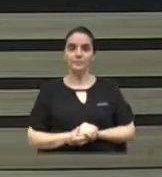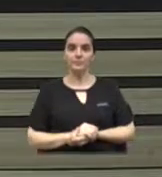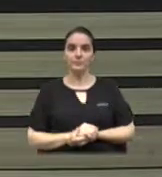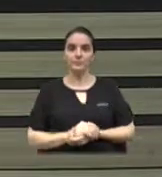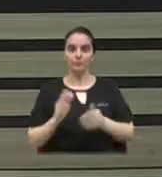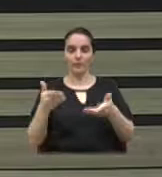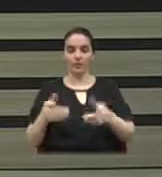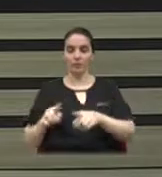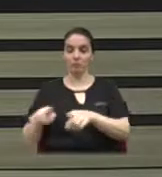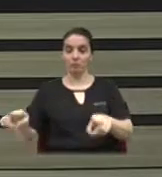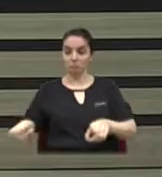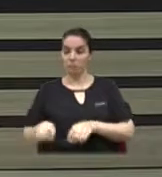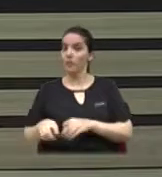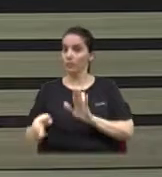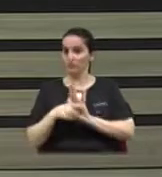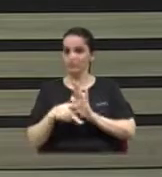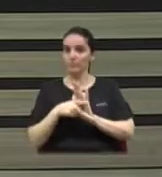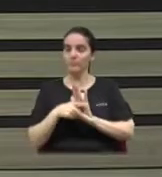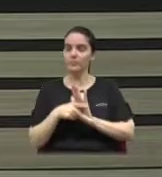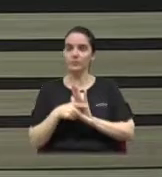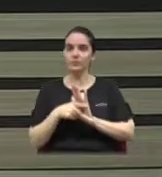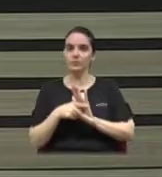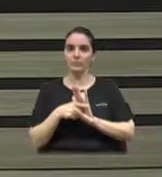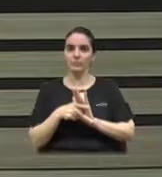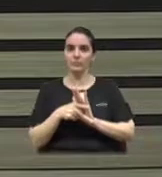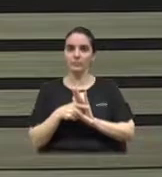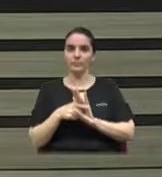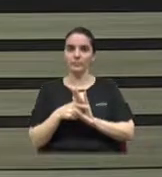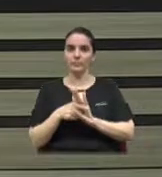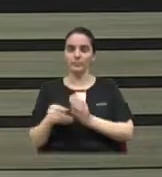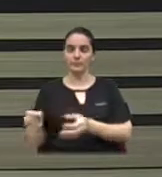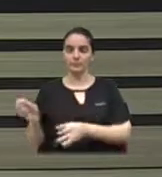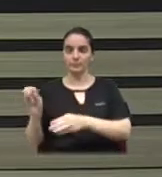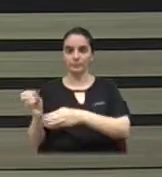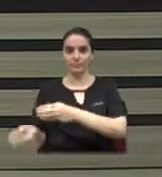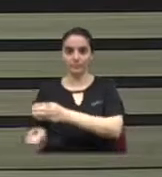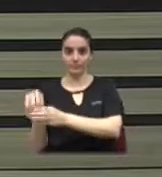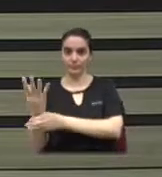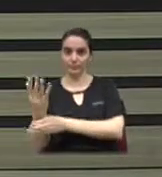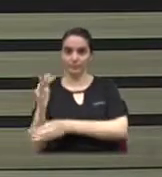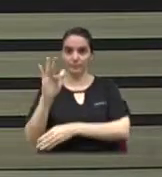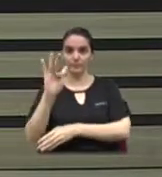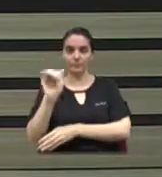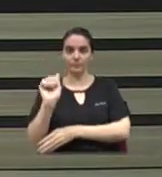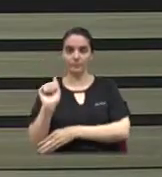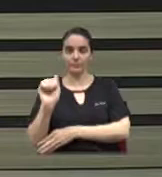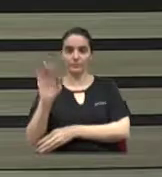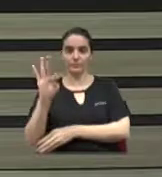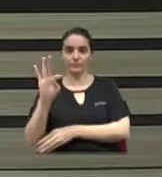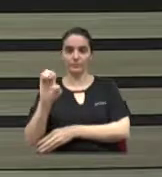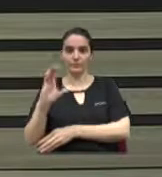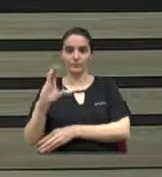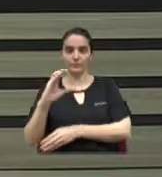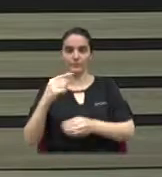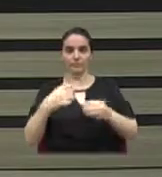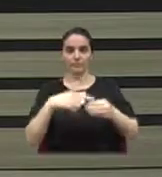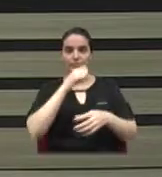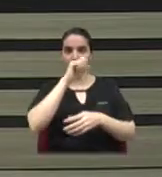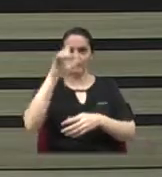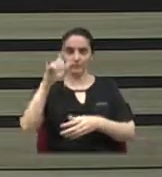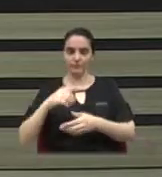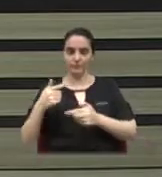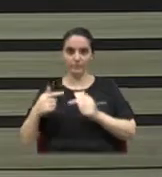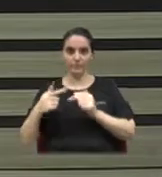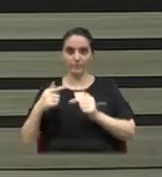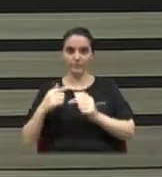que seja disponibilizado devido espaço físico para instalação da FATEC em Limeira. Está